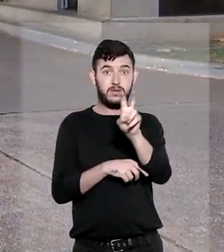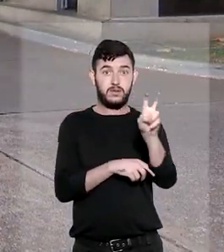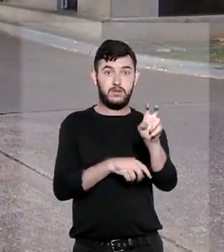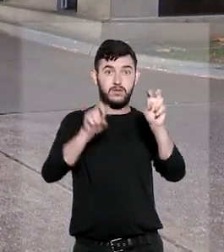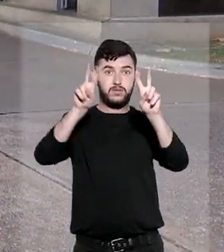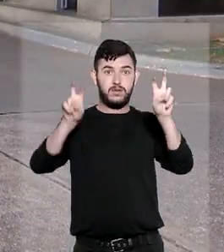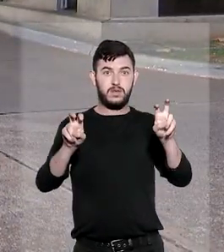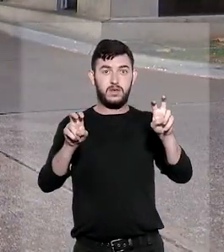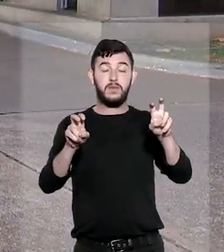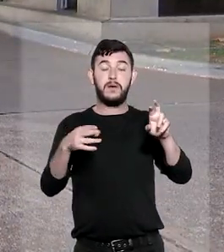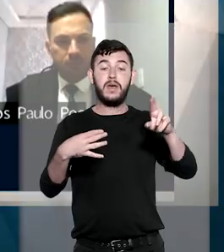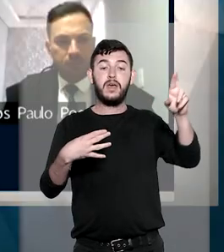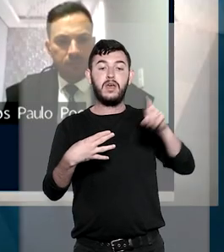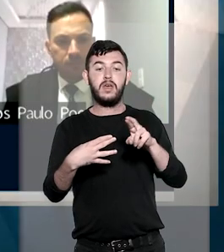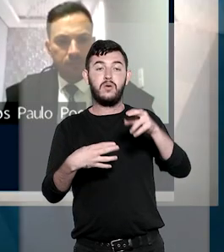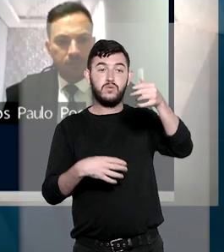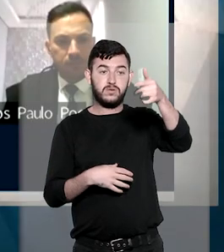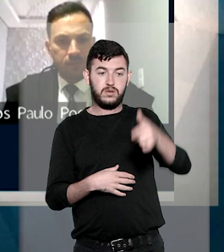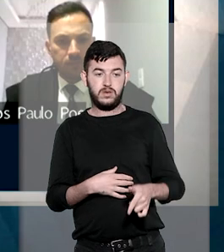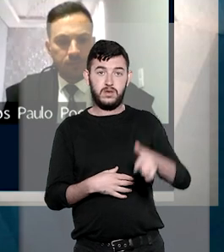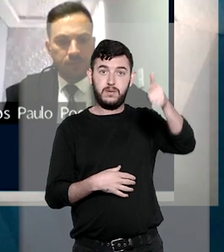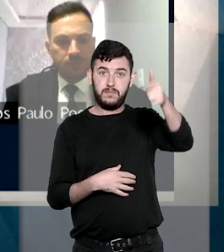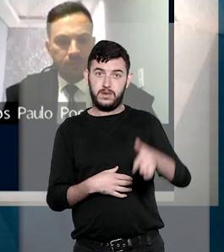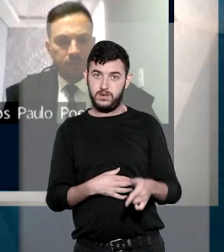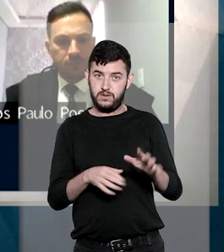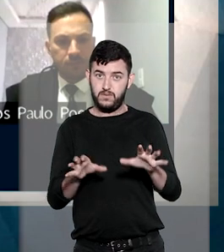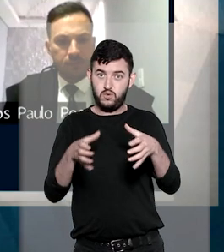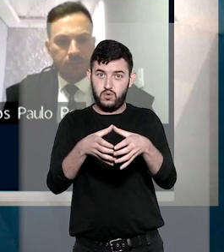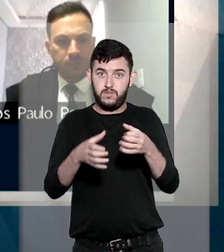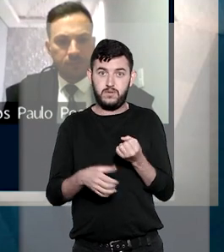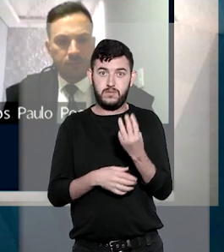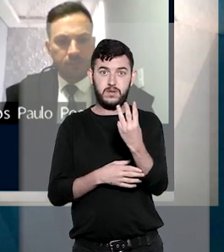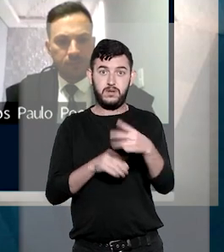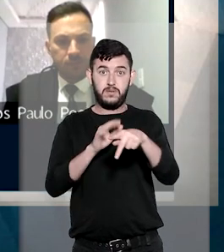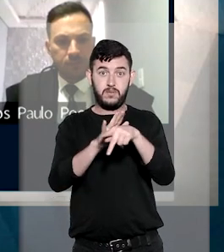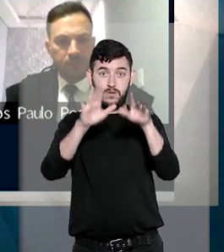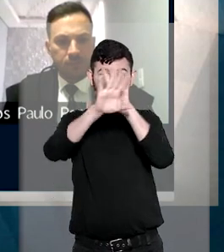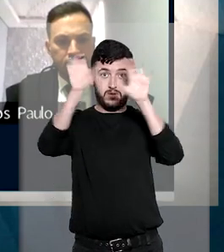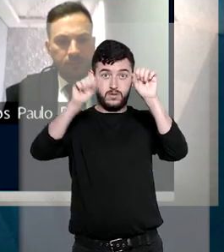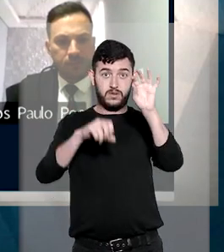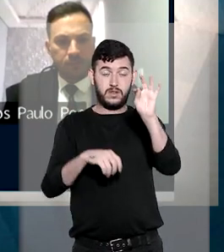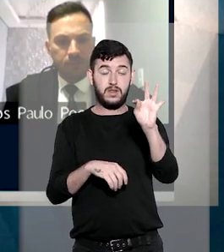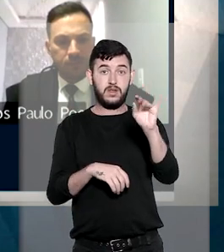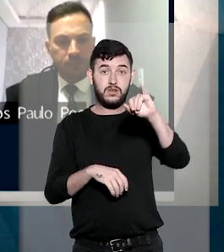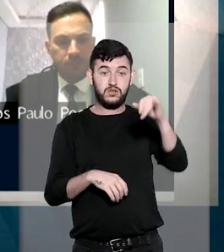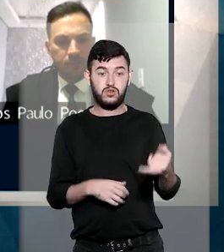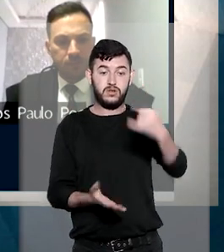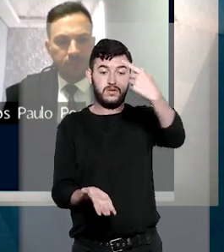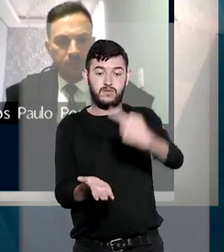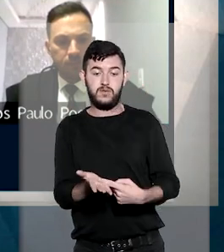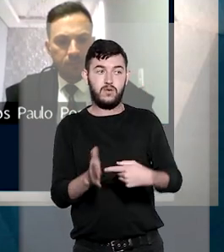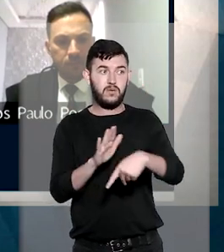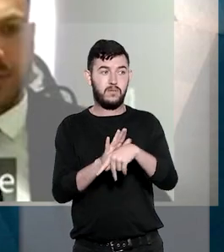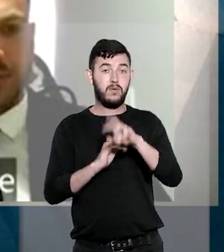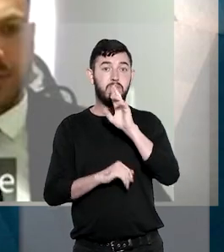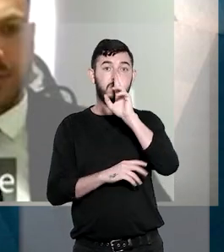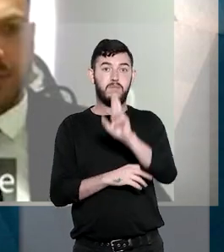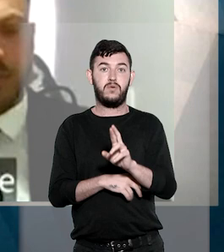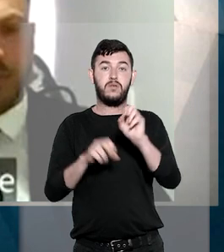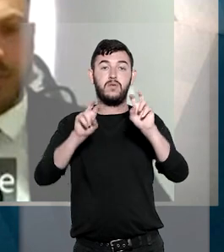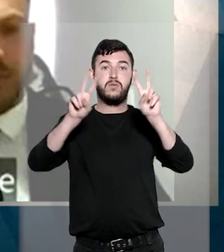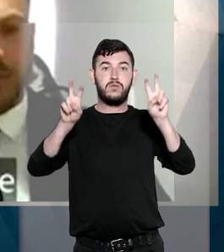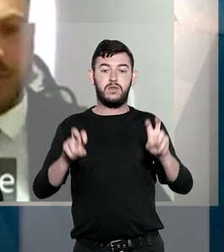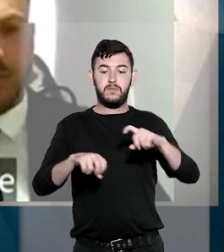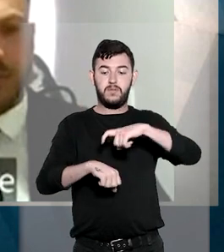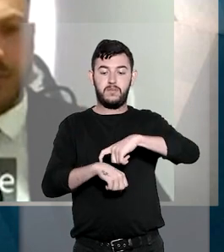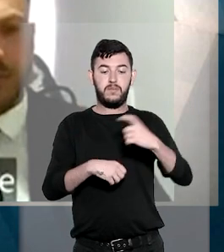dos recursos repetitivos, a terceira sessão do STJ fixou por unanimidade três teses sobre o reconhecimento do